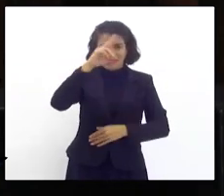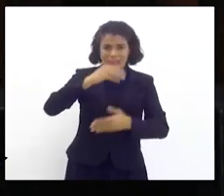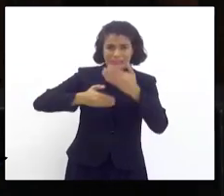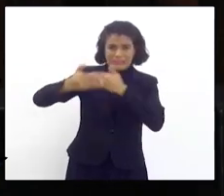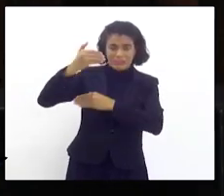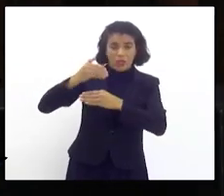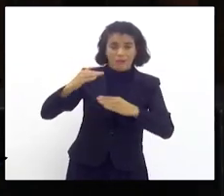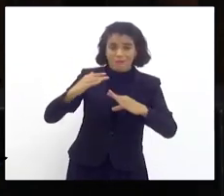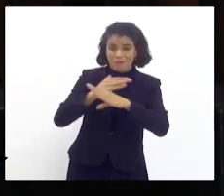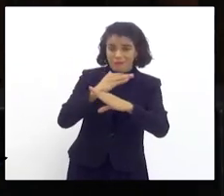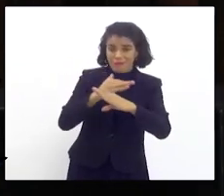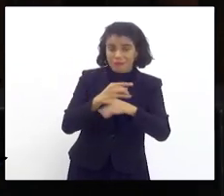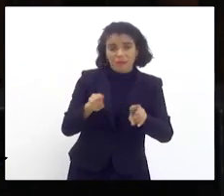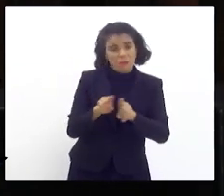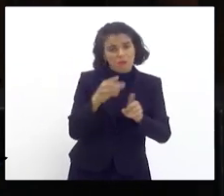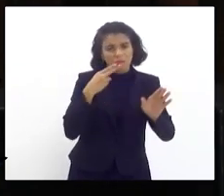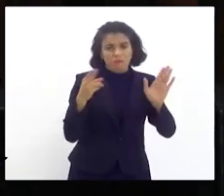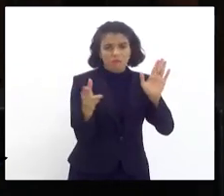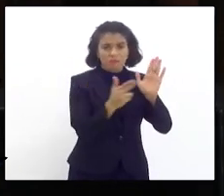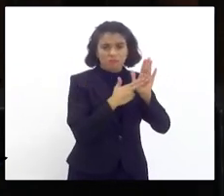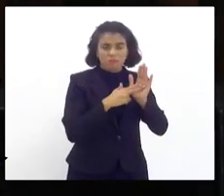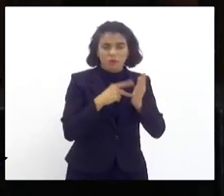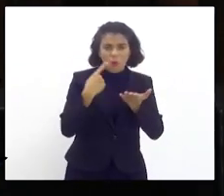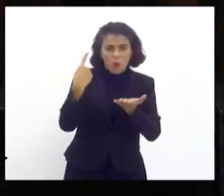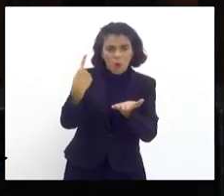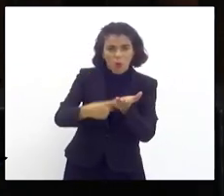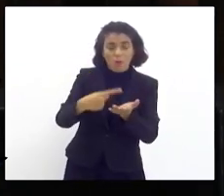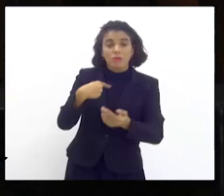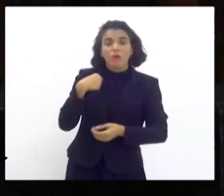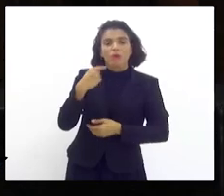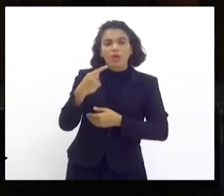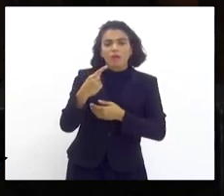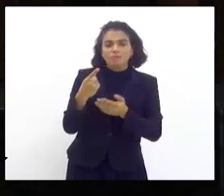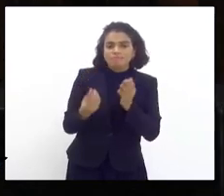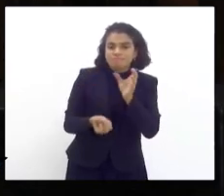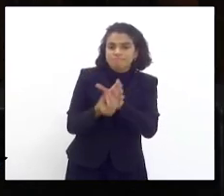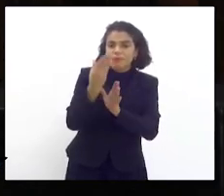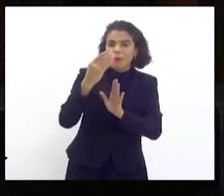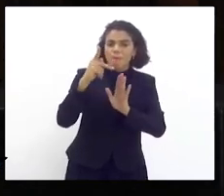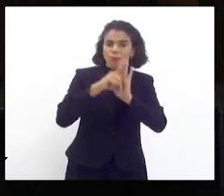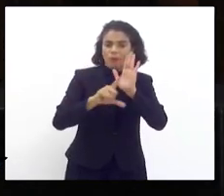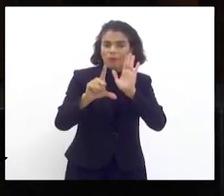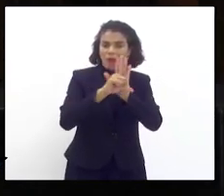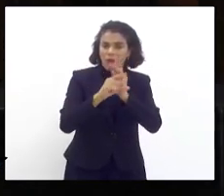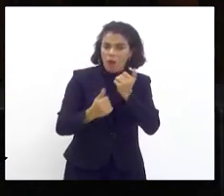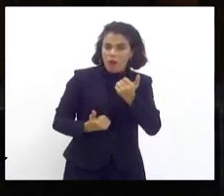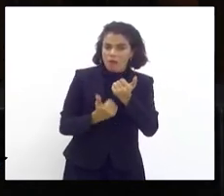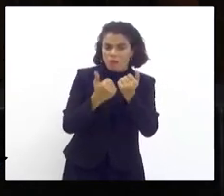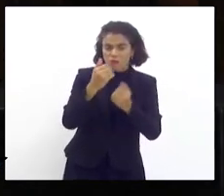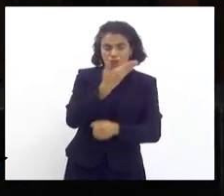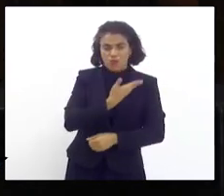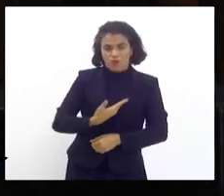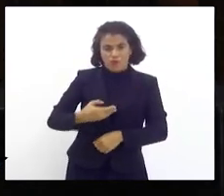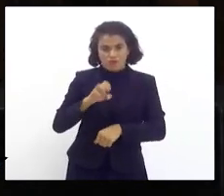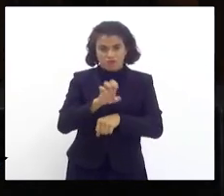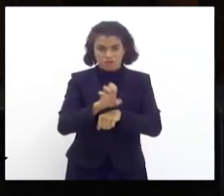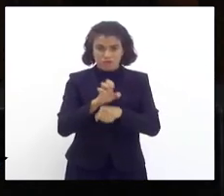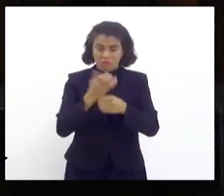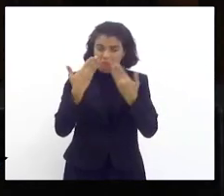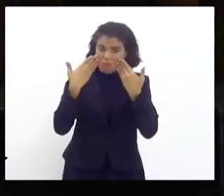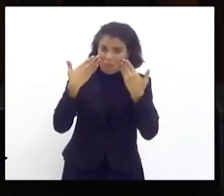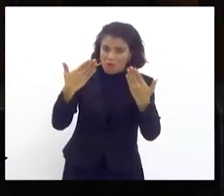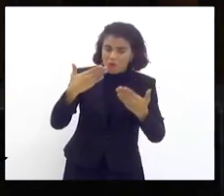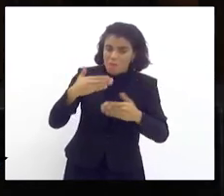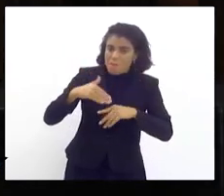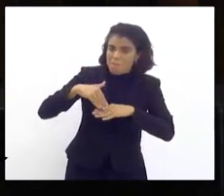assumi um compromisso também como esta causa, produzindo um projeto de leis com o apoio do governo do Estado que tem se mostrado cada